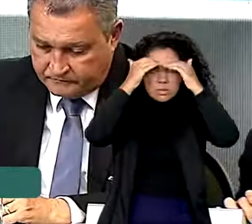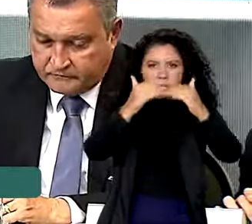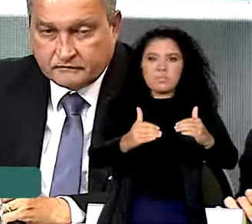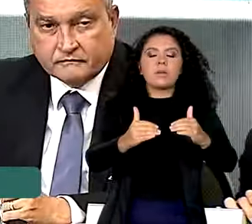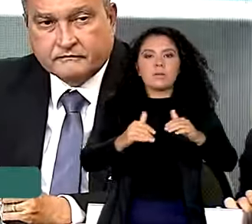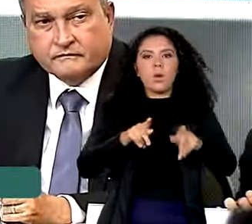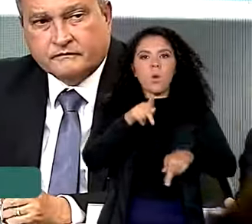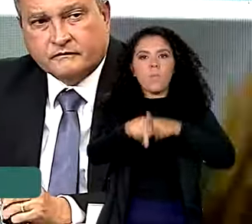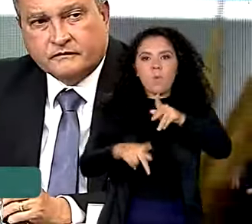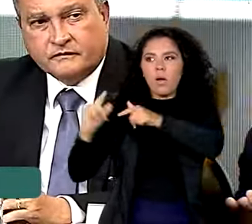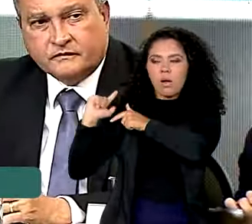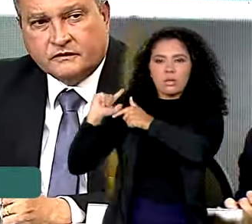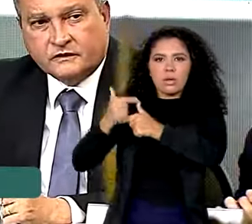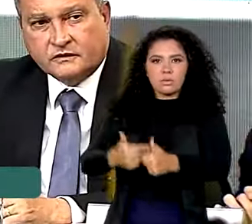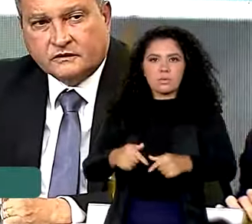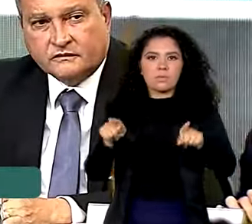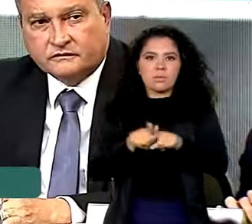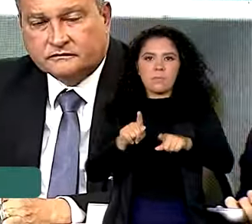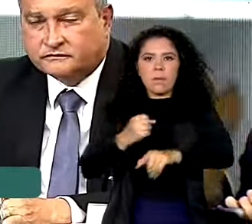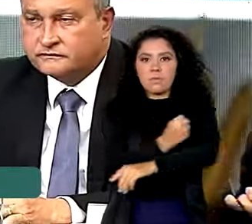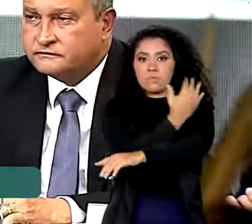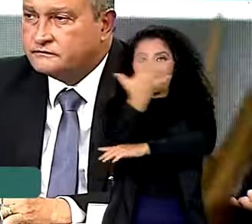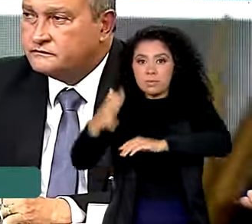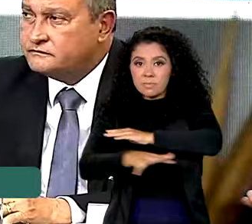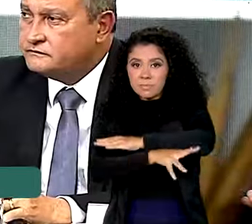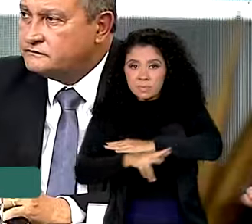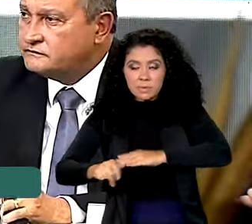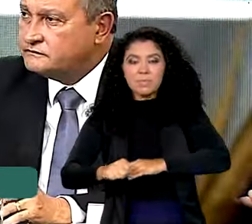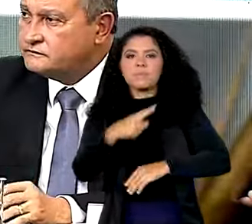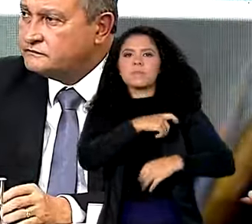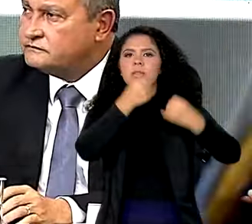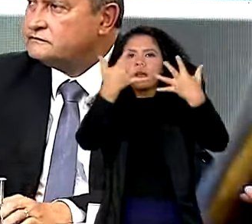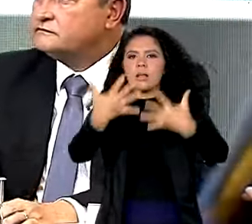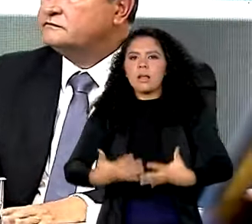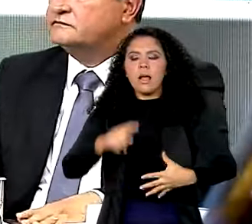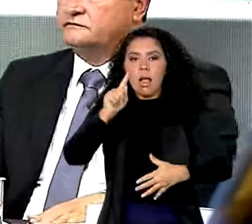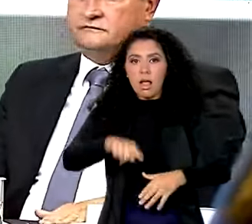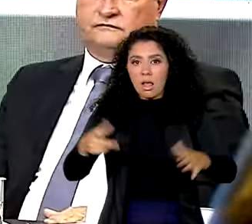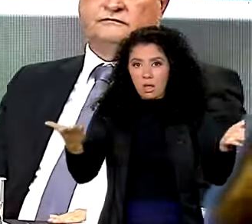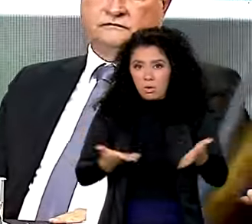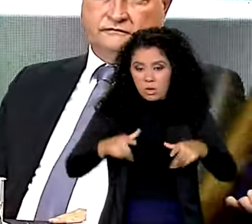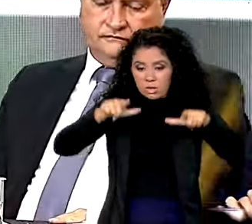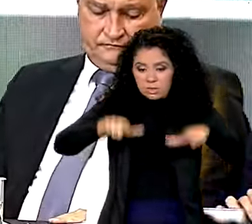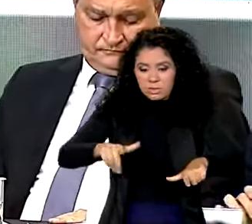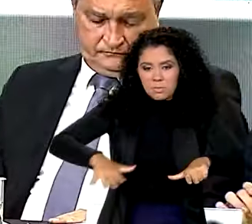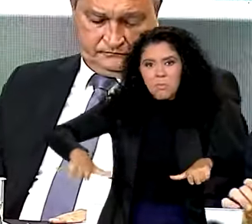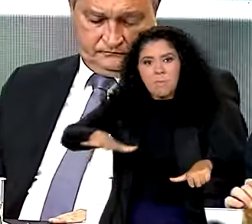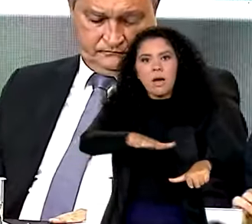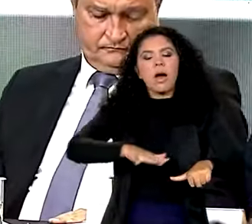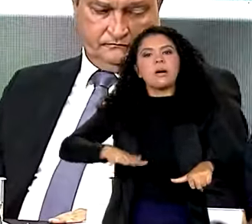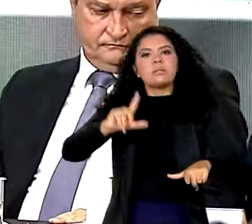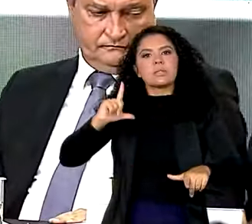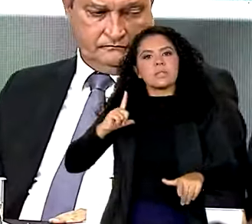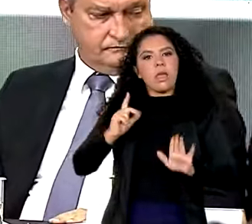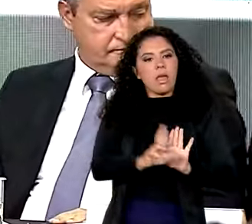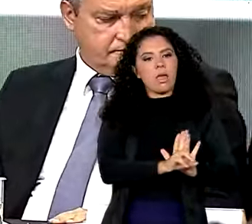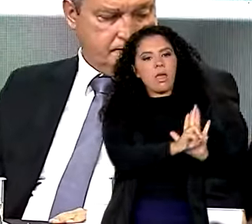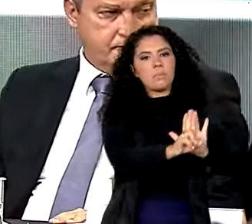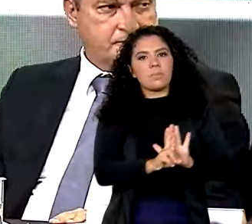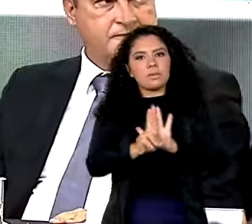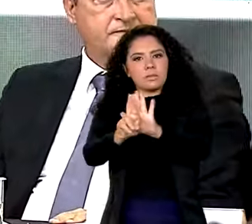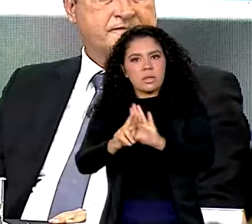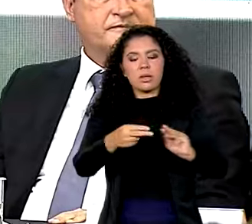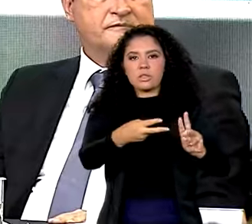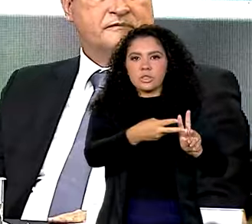tradicionais e ao meio ambiente. É nesse espaço de participação paritária entre representações indígenas e